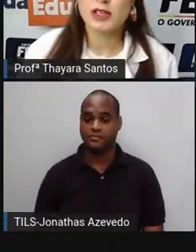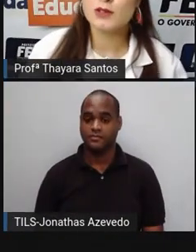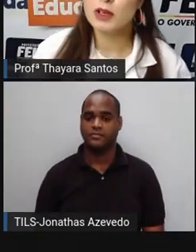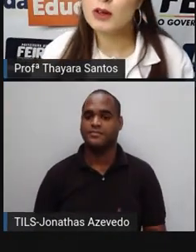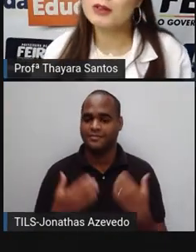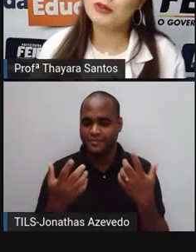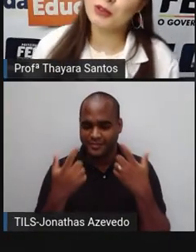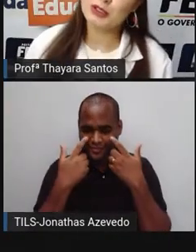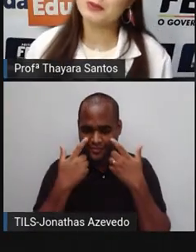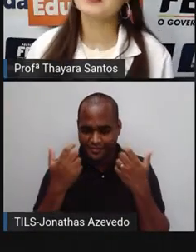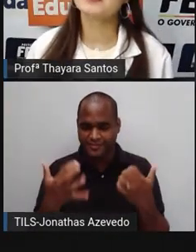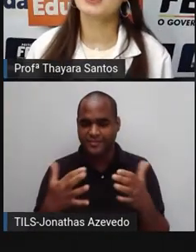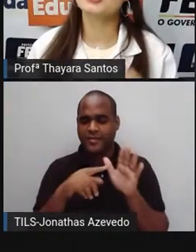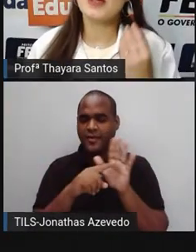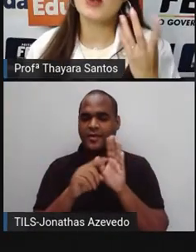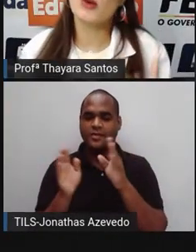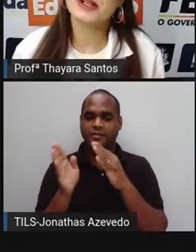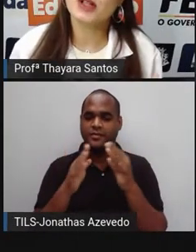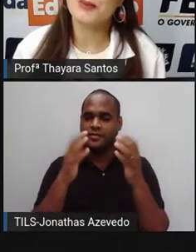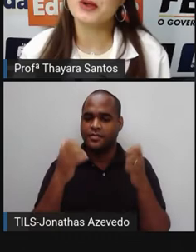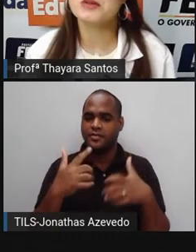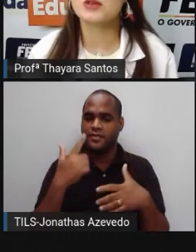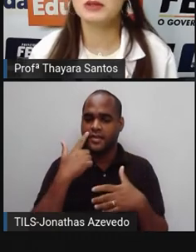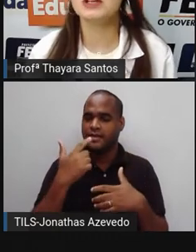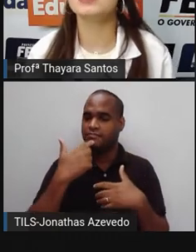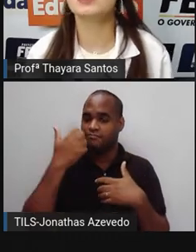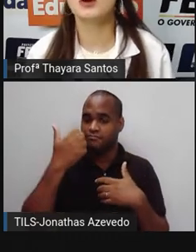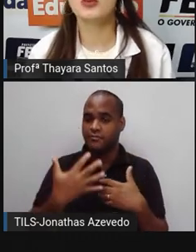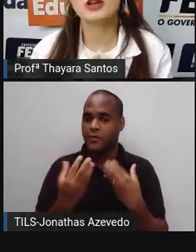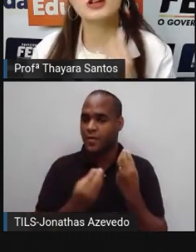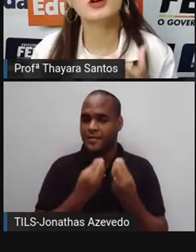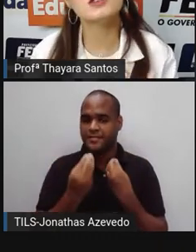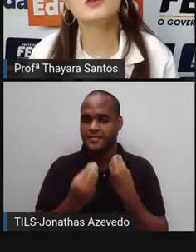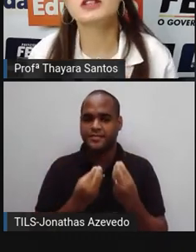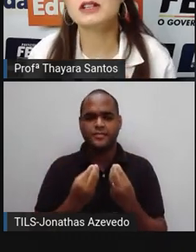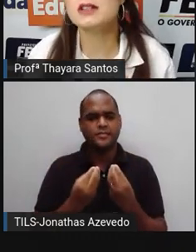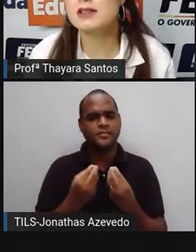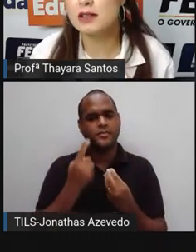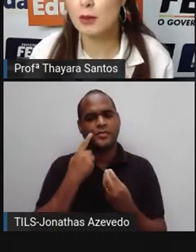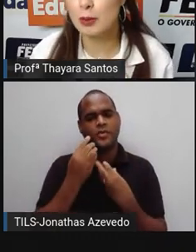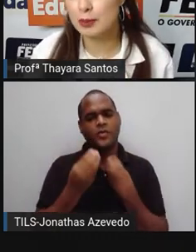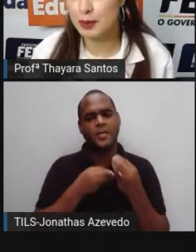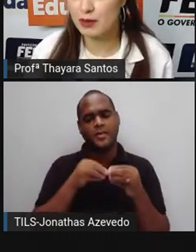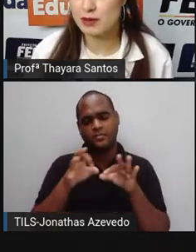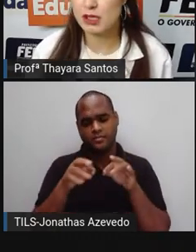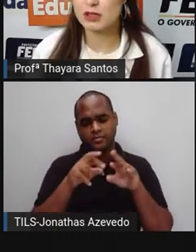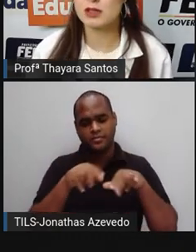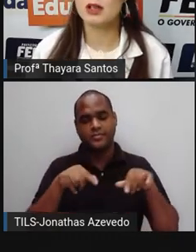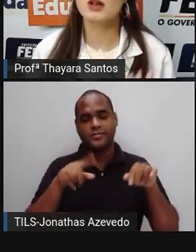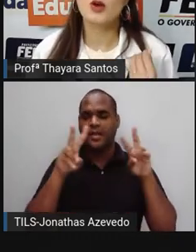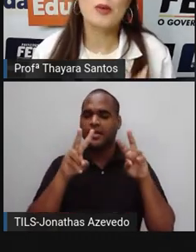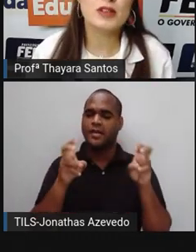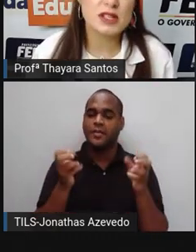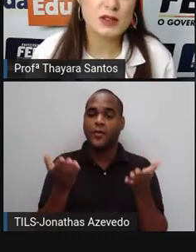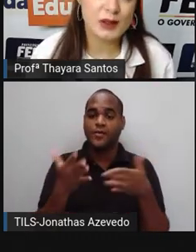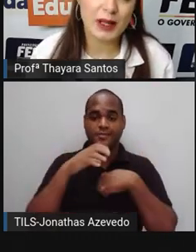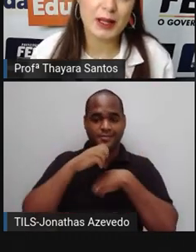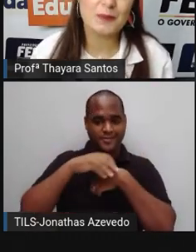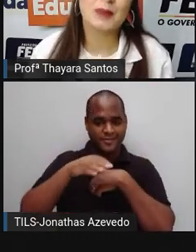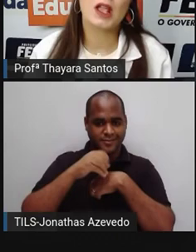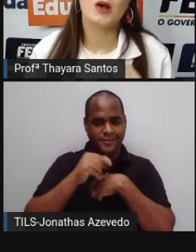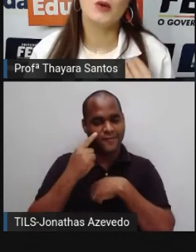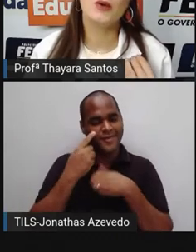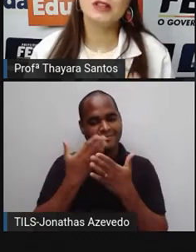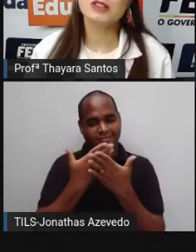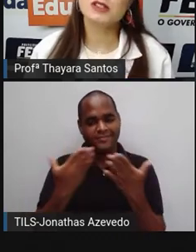Vocês viram aí no vídeo e a gente vai comentar um pouquinho sobre isso. Por que eu resolvi trazer esse tema para vocês? Como vocês viram